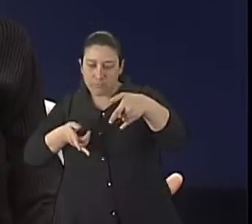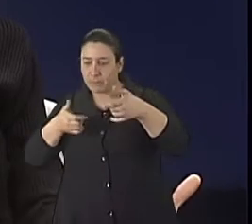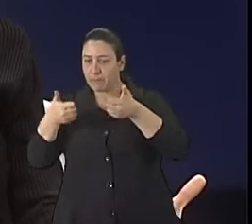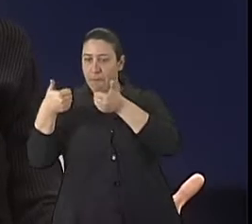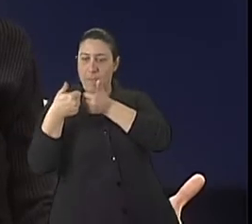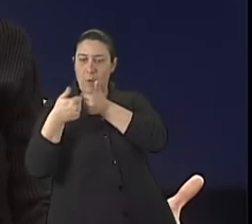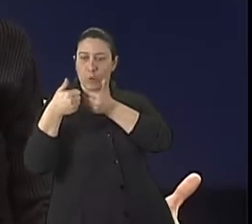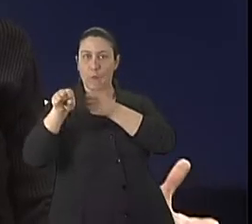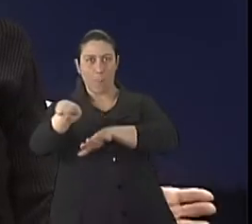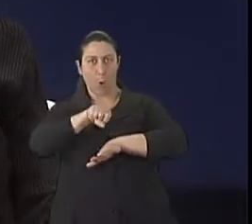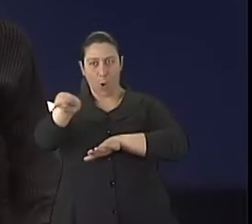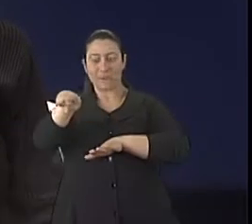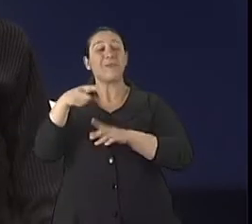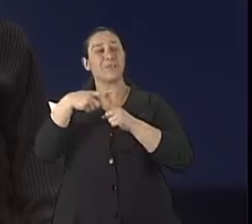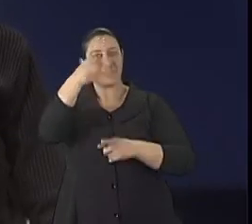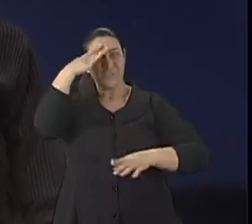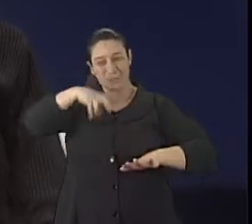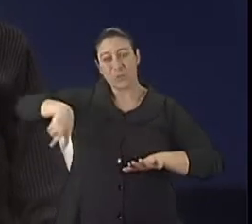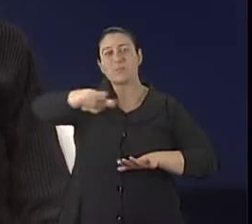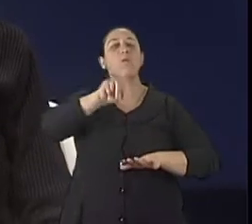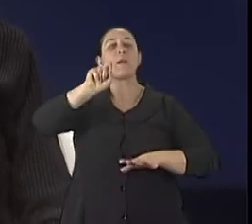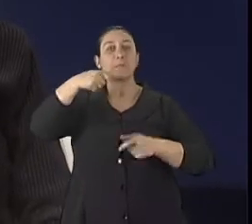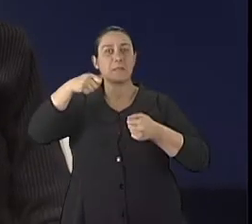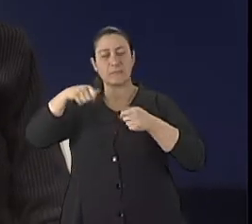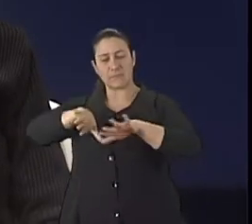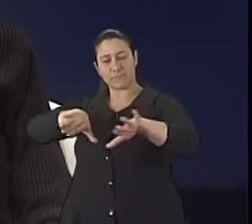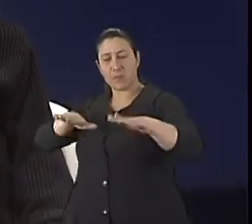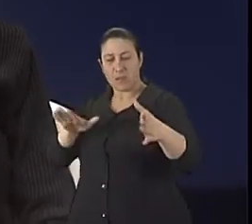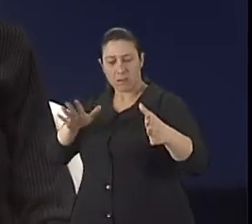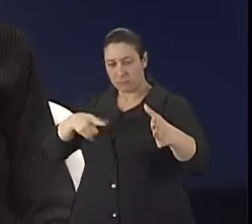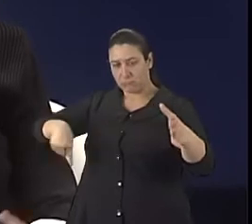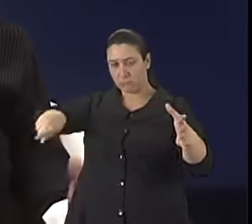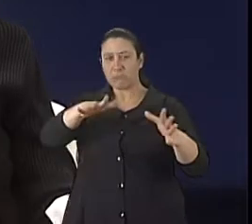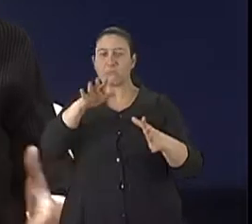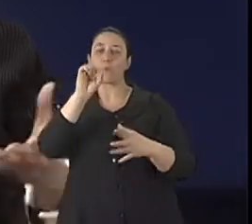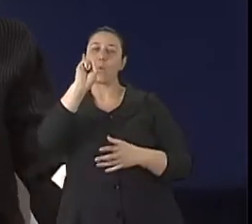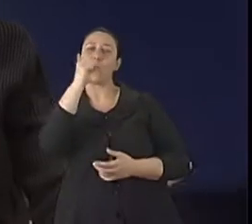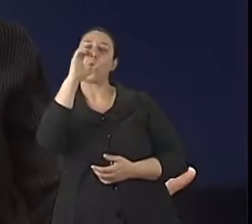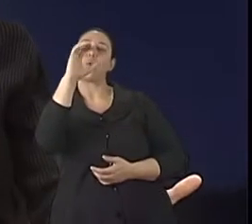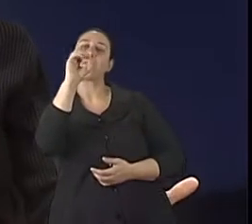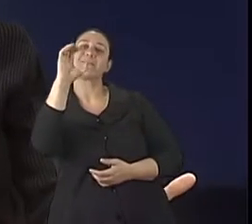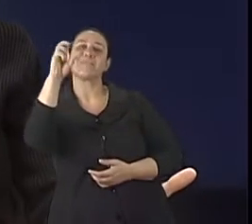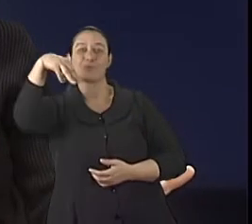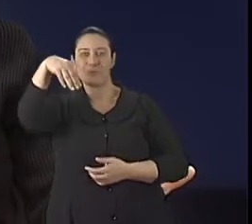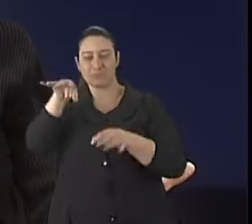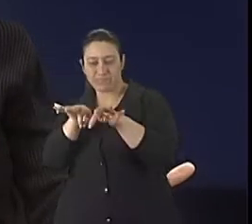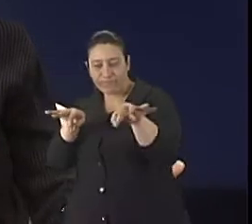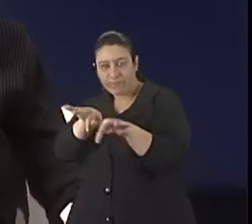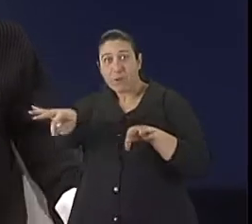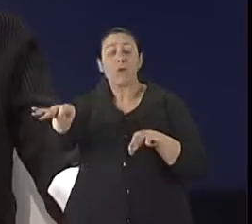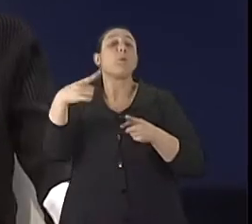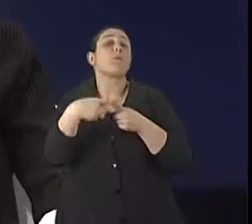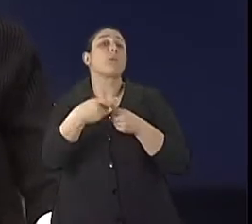considerar que uma circulação... É sempre bom deixar uma circulação pelo menos de 80 centímetros, né? Para poder, se um dia ela precisar ter uma